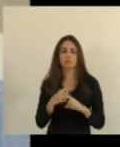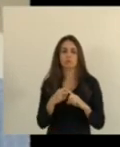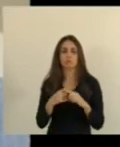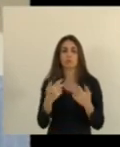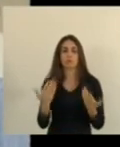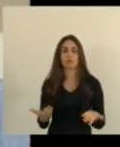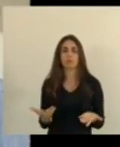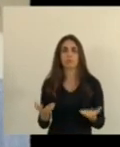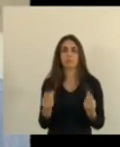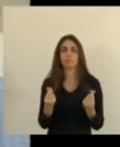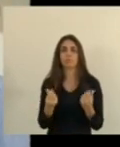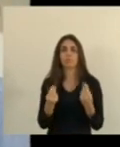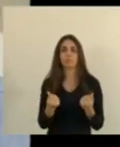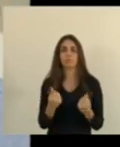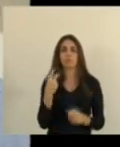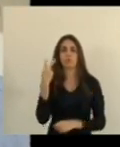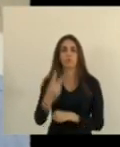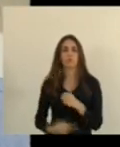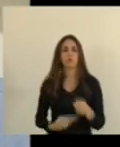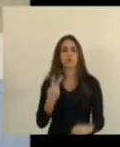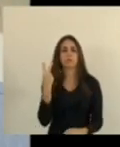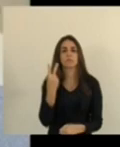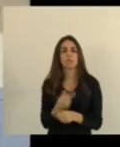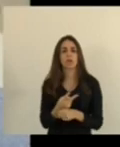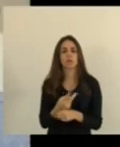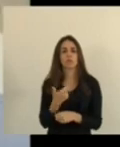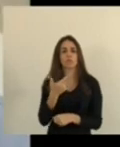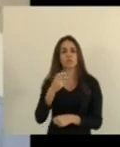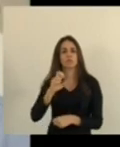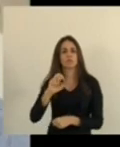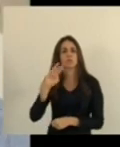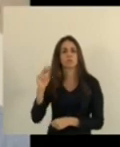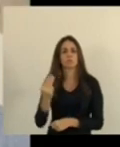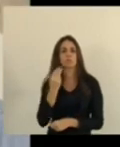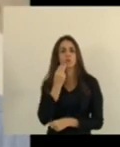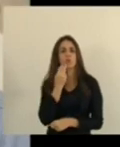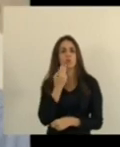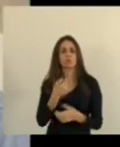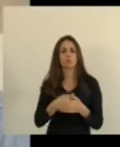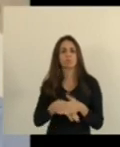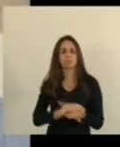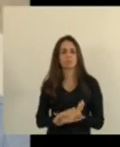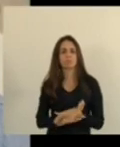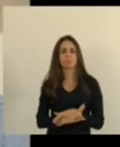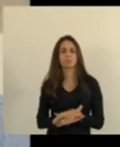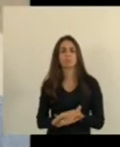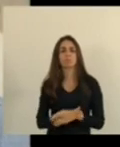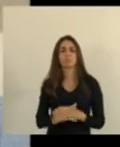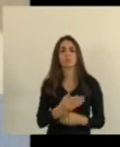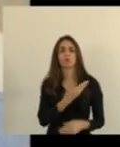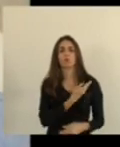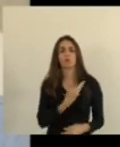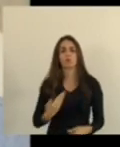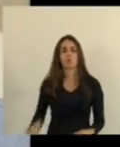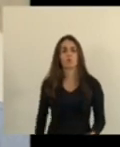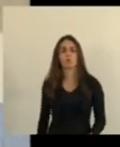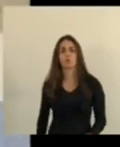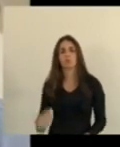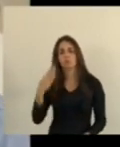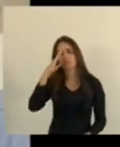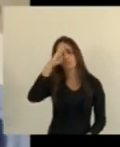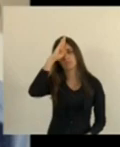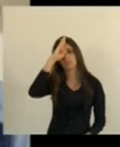que quase dois anos com 25 milhões já liberados pelo governo bolsonário se